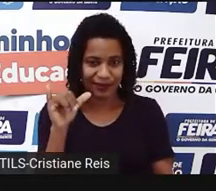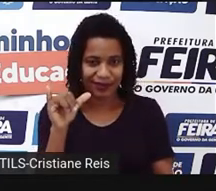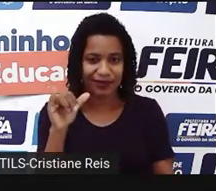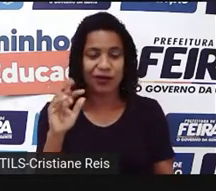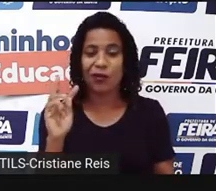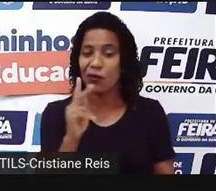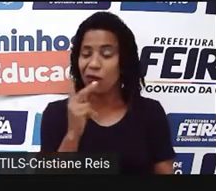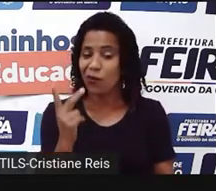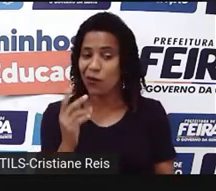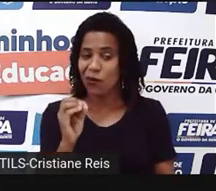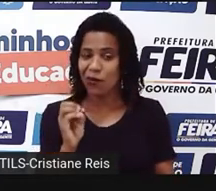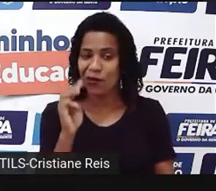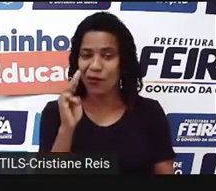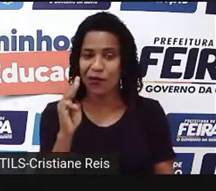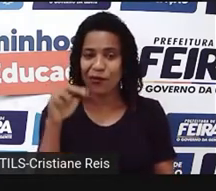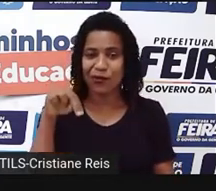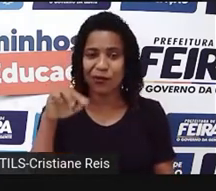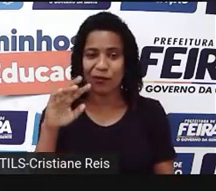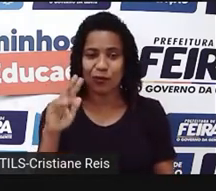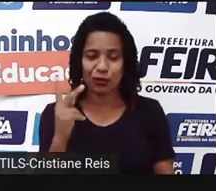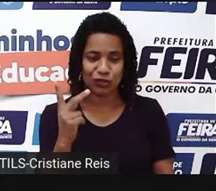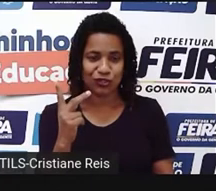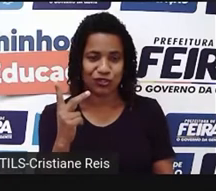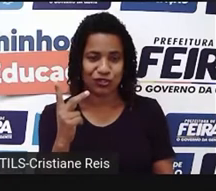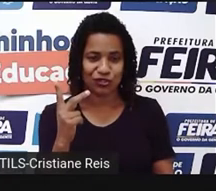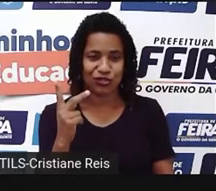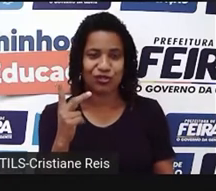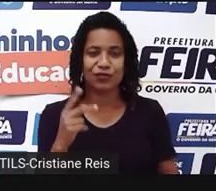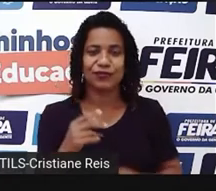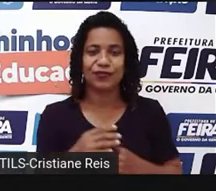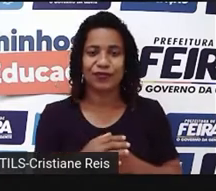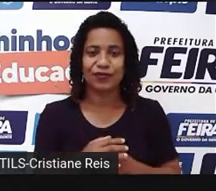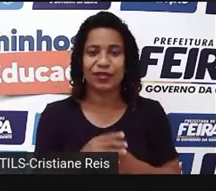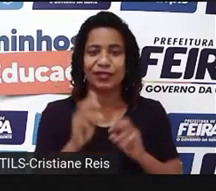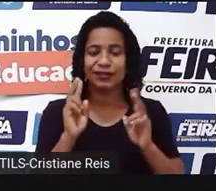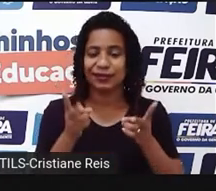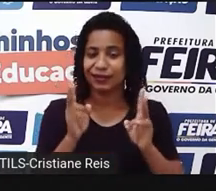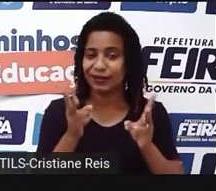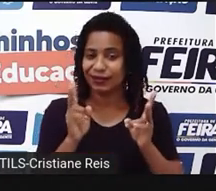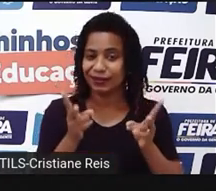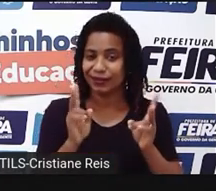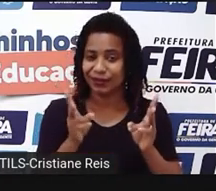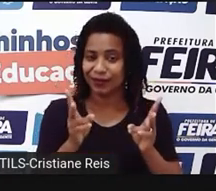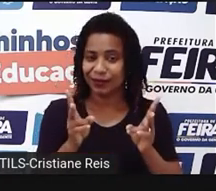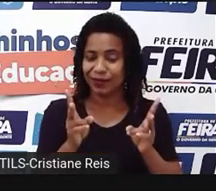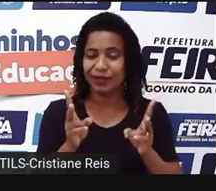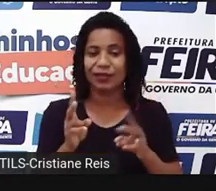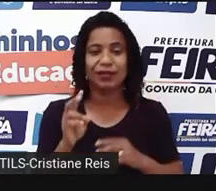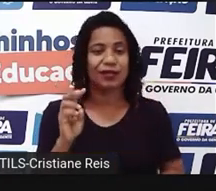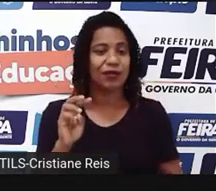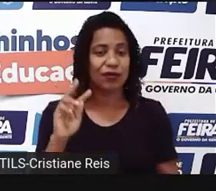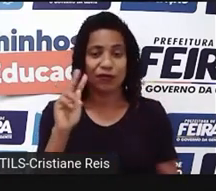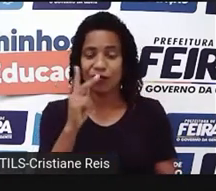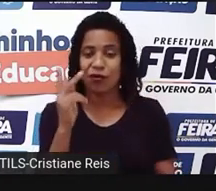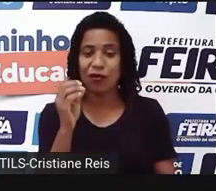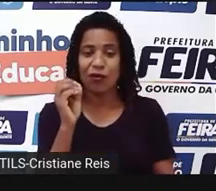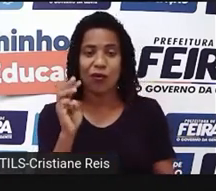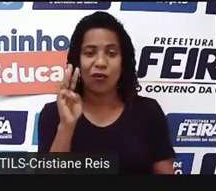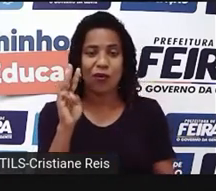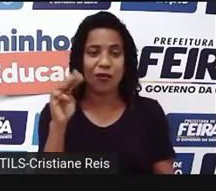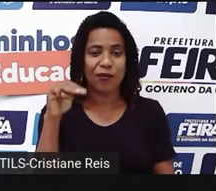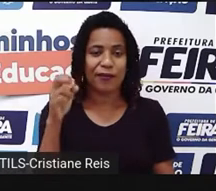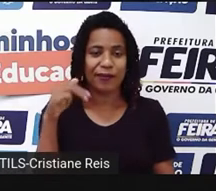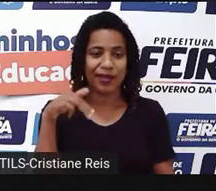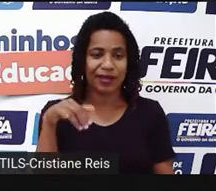much, ou simplesmente much. How many, eu utilizo sempre para countable things. Coisas que eu posso